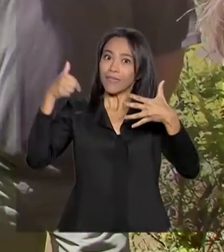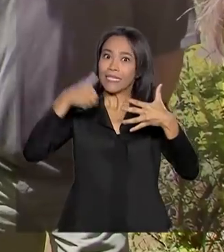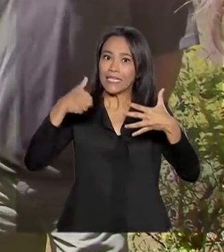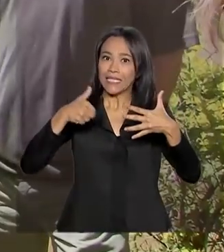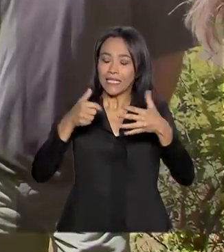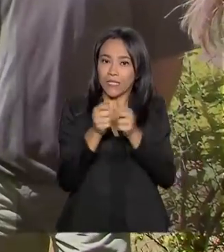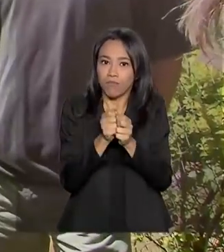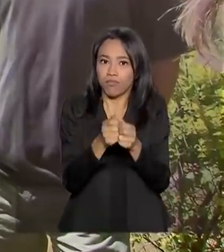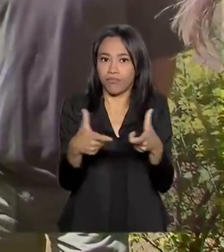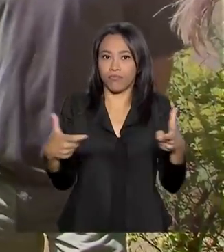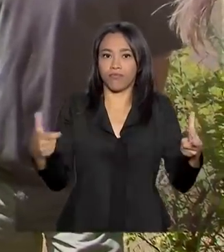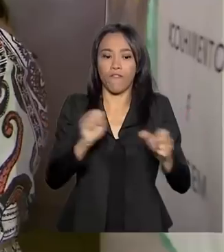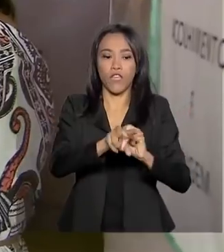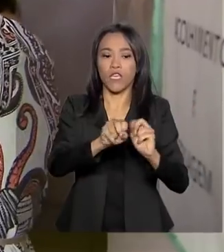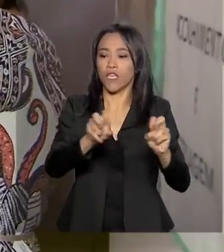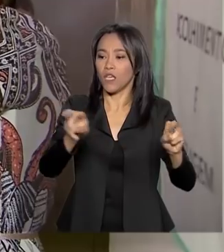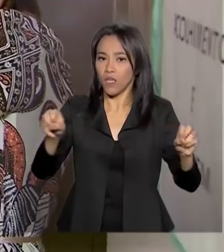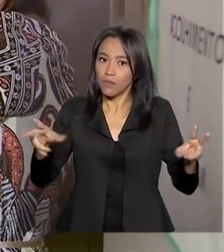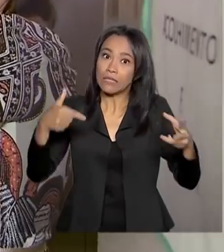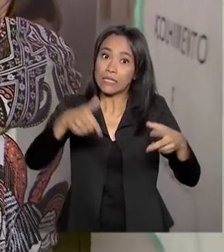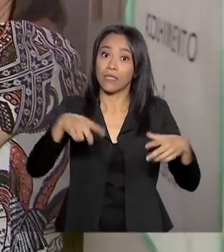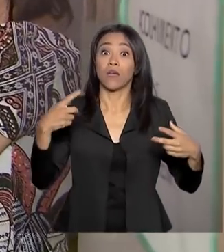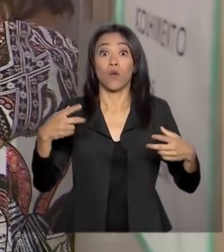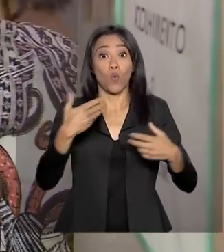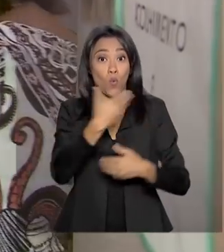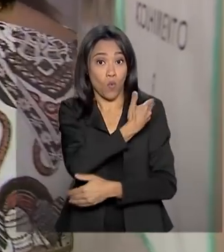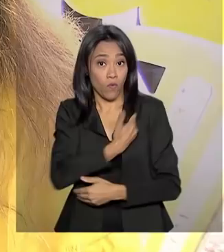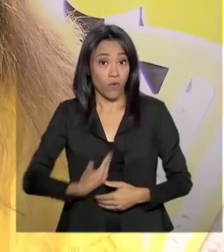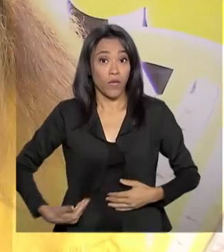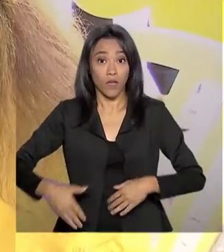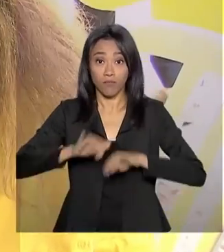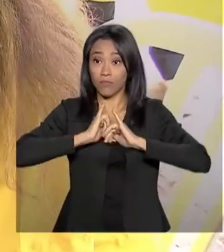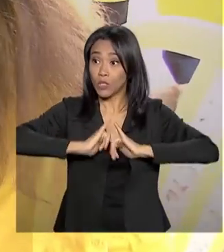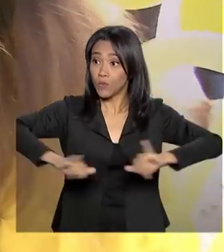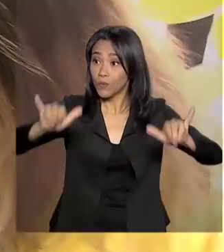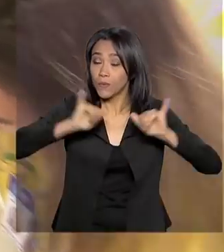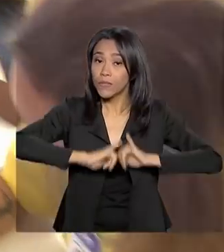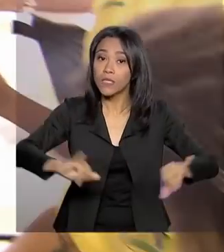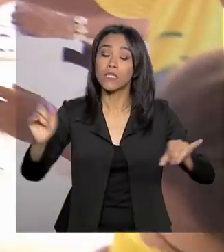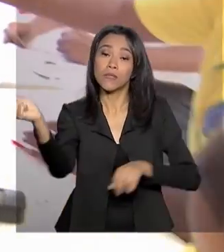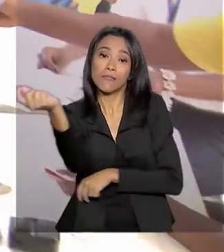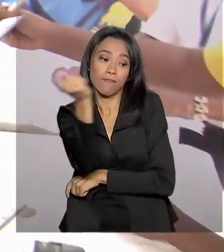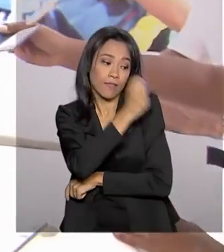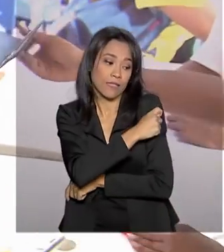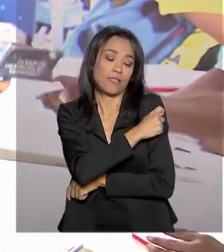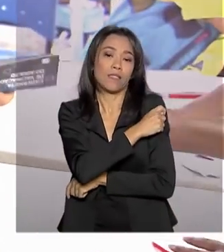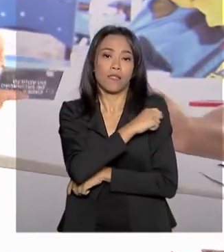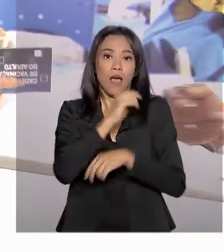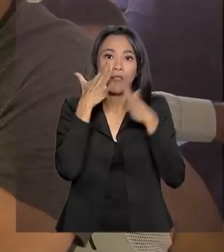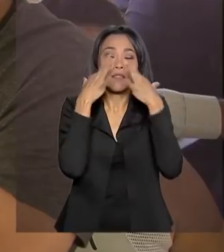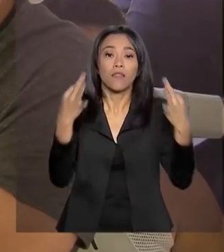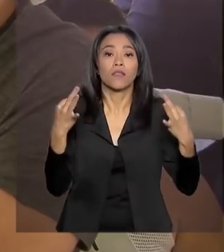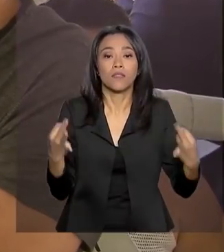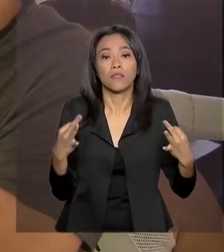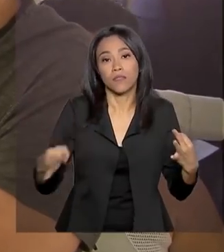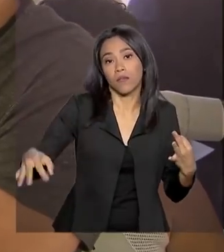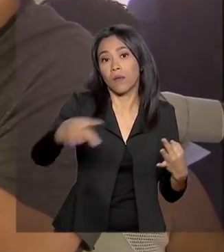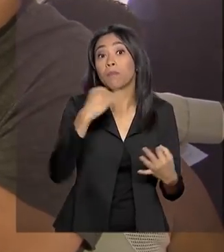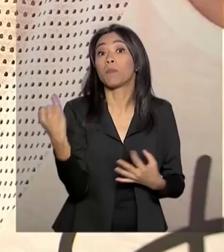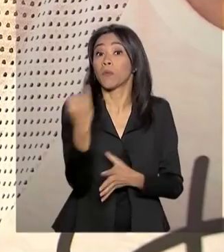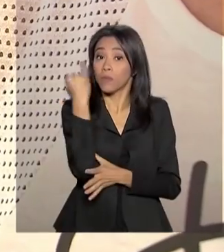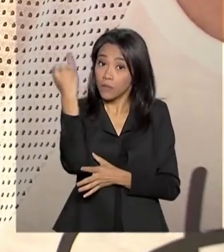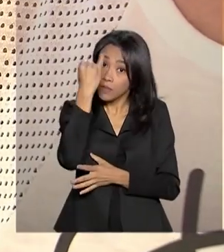o governo promoveu o dia D da campanha em todo o país. A intenção foi alertar a população sobre a